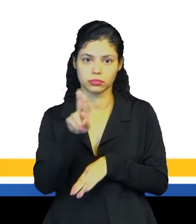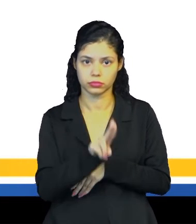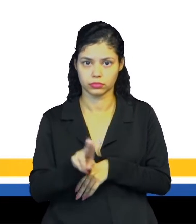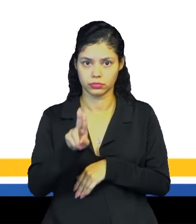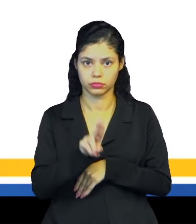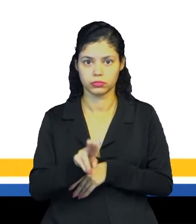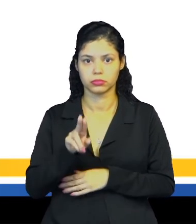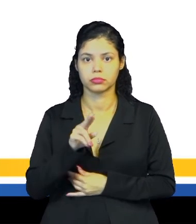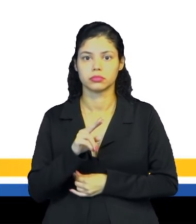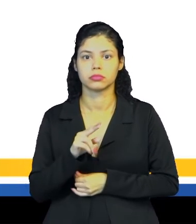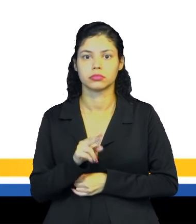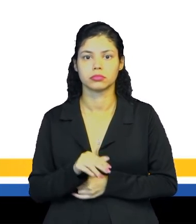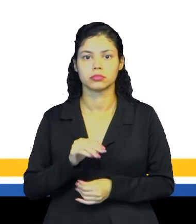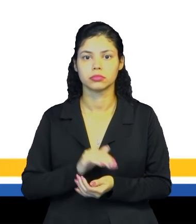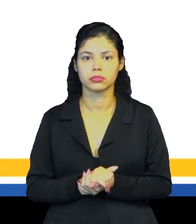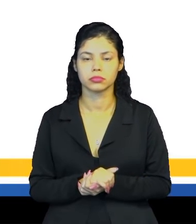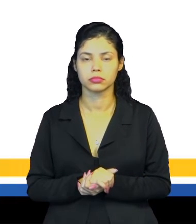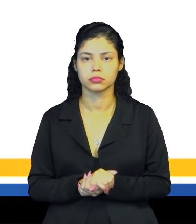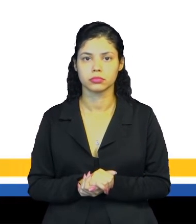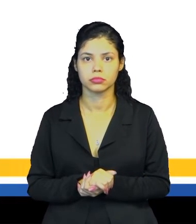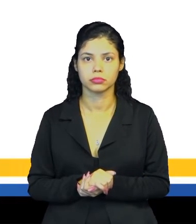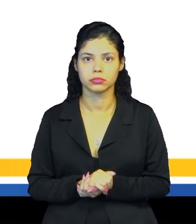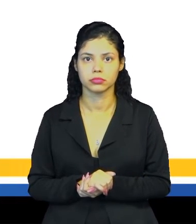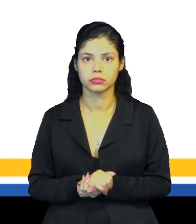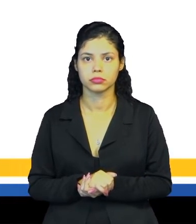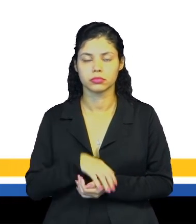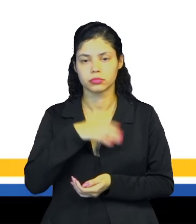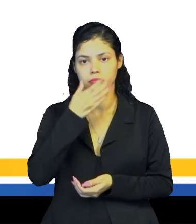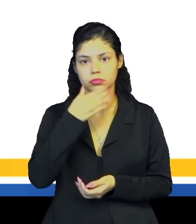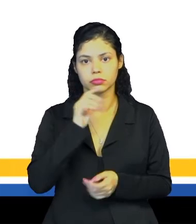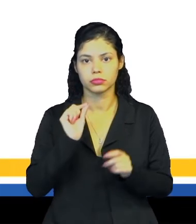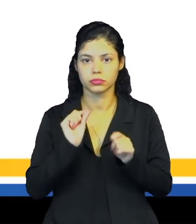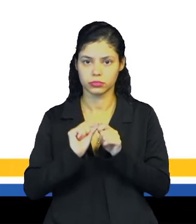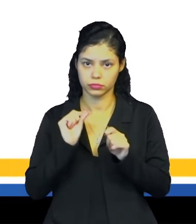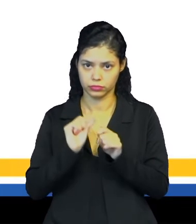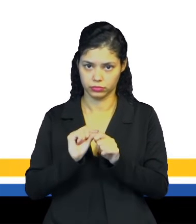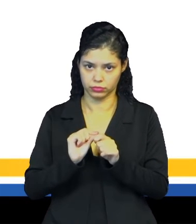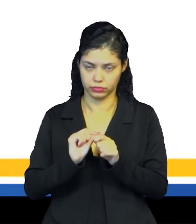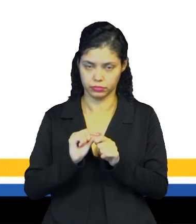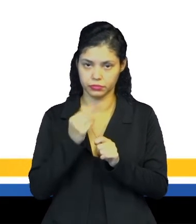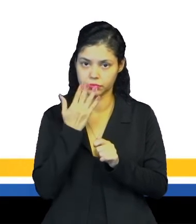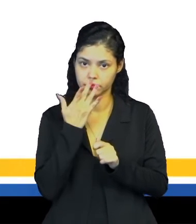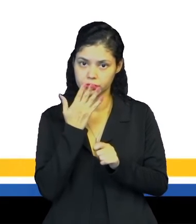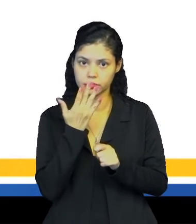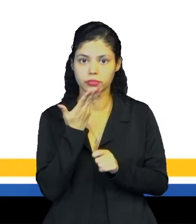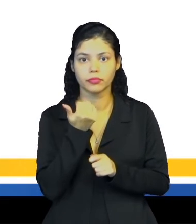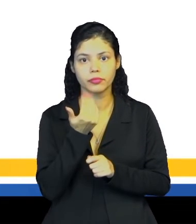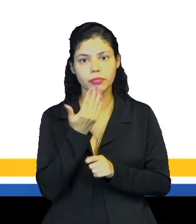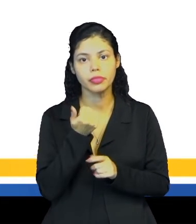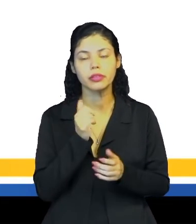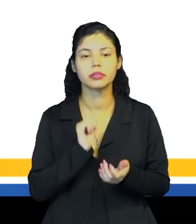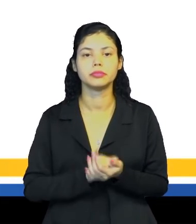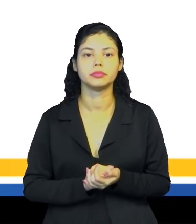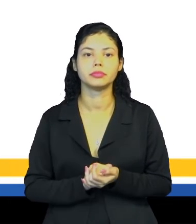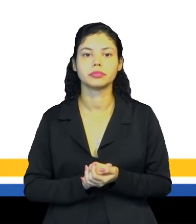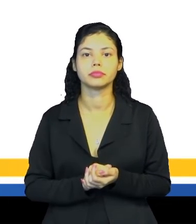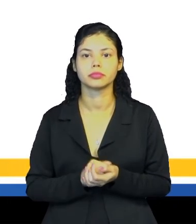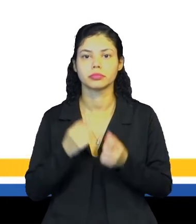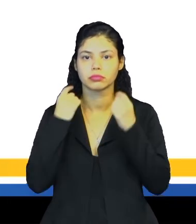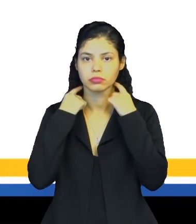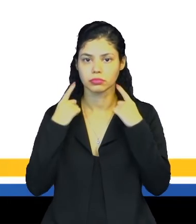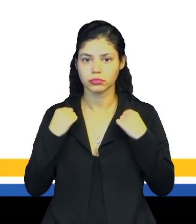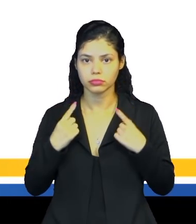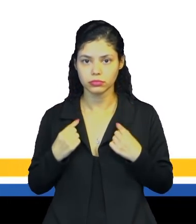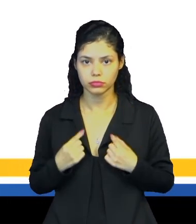essa fruta para colocar no alimento, tá? Os colares de